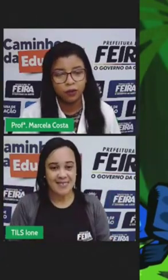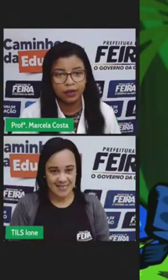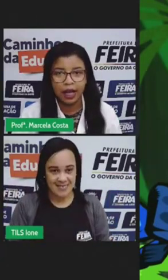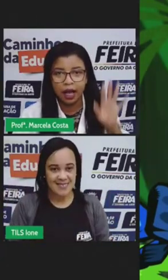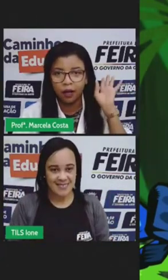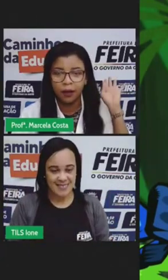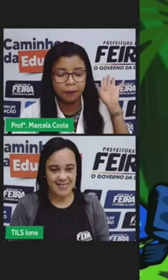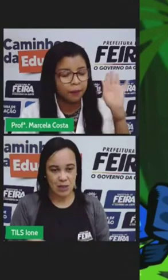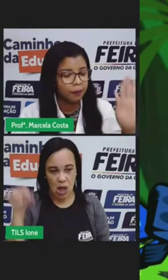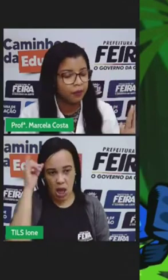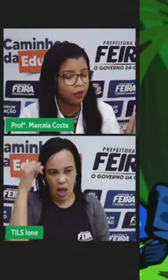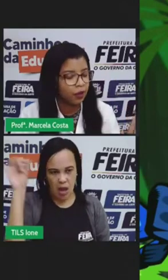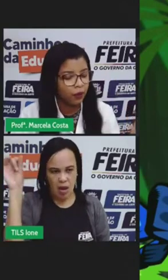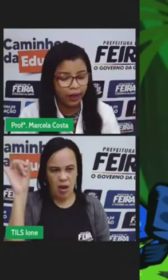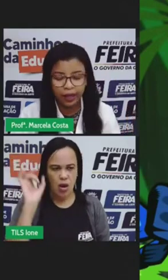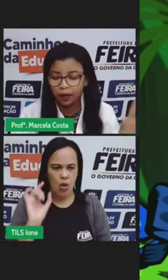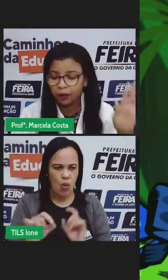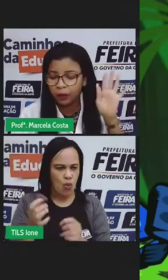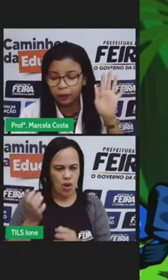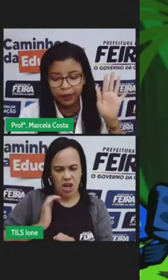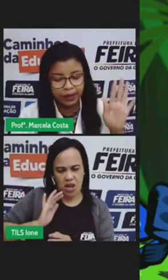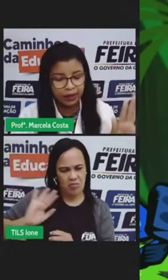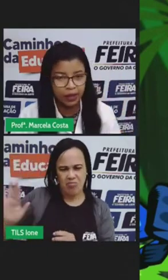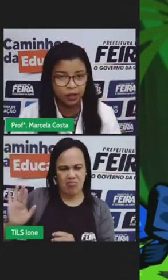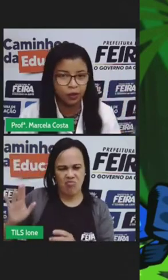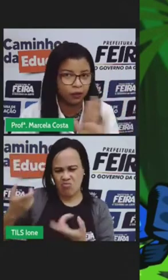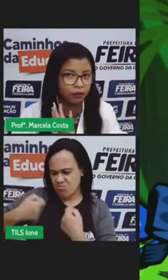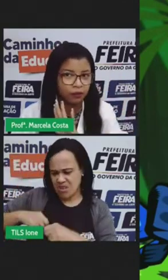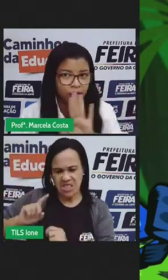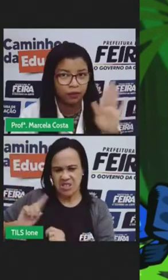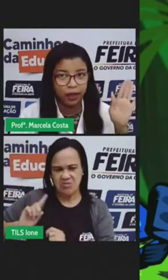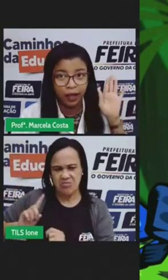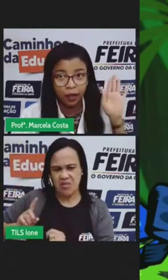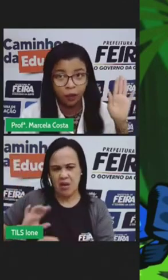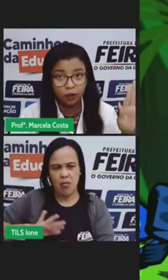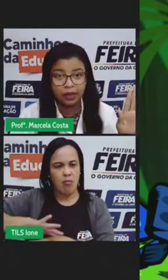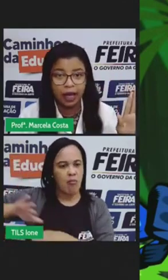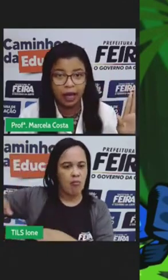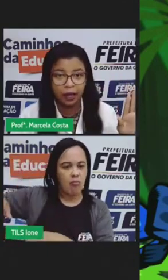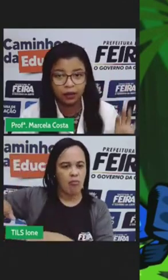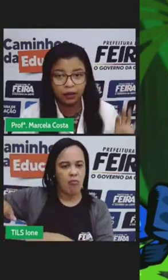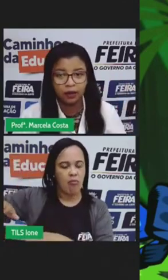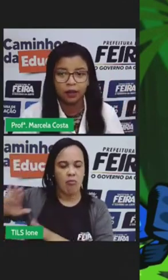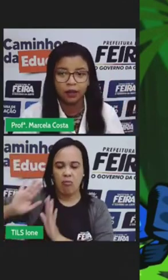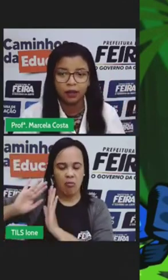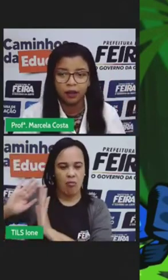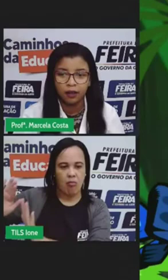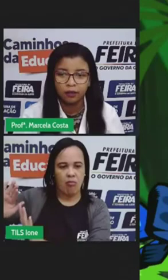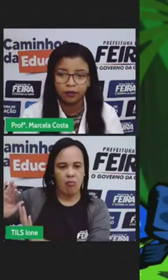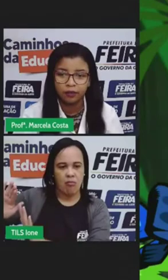recusar ó não quero não preciso recusar